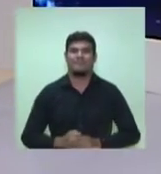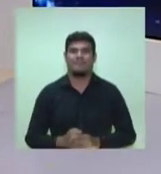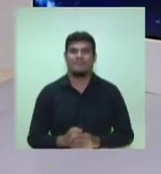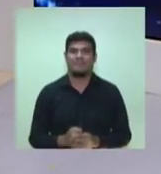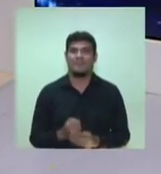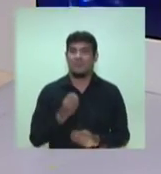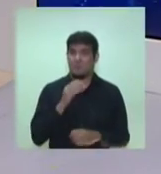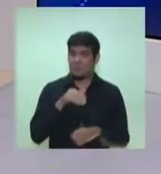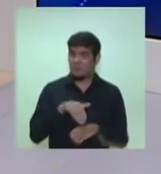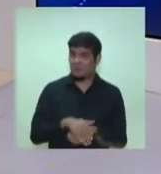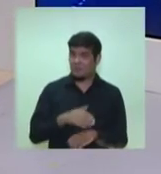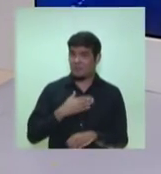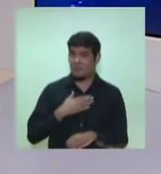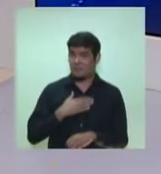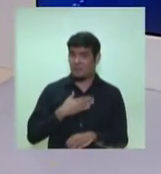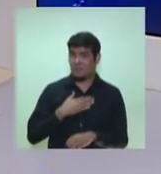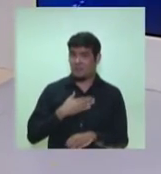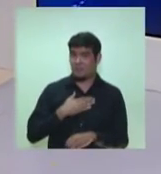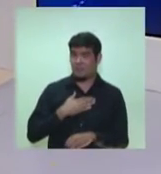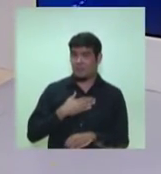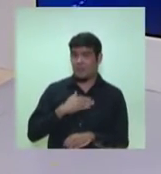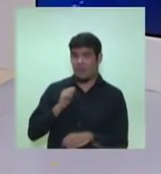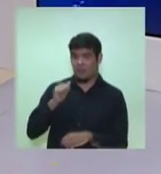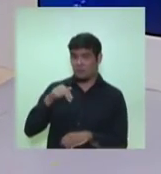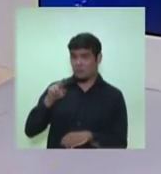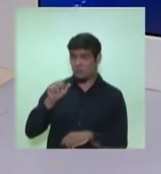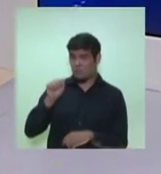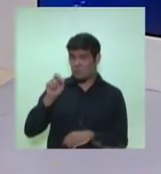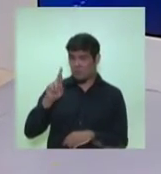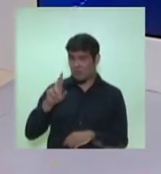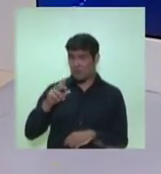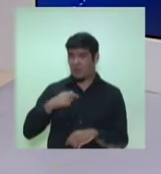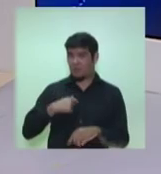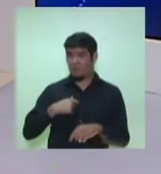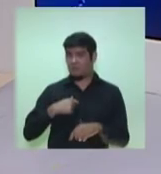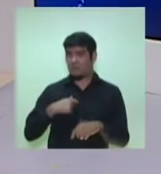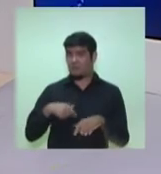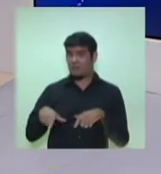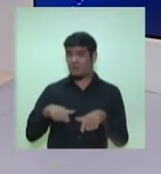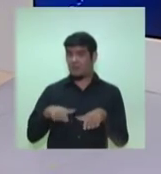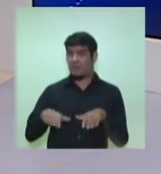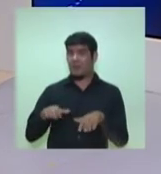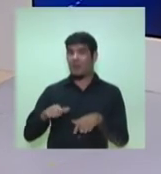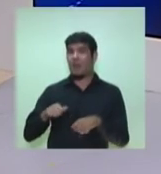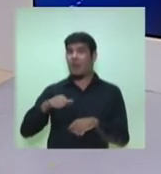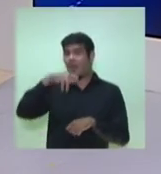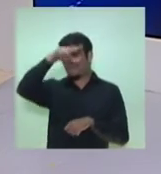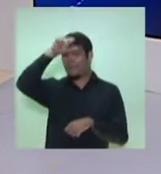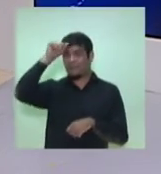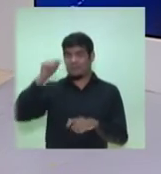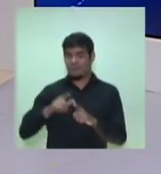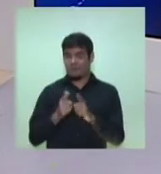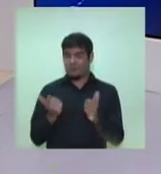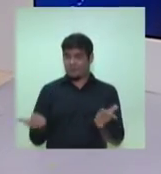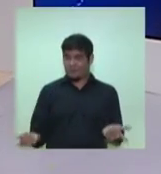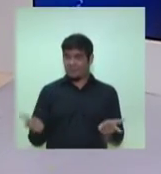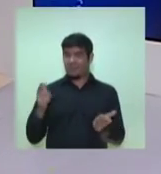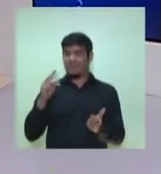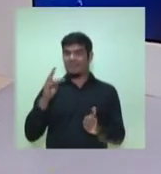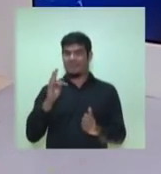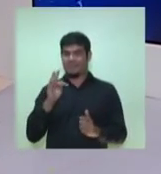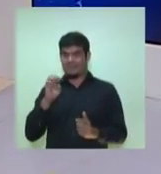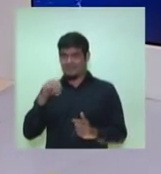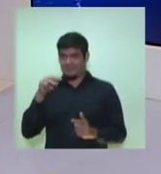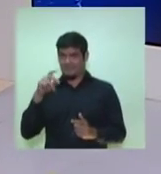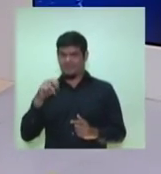Boa noite. Eu sou o Anuar Assi, editor do caderno de economia do jornal Amazonas em Tempo. No